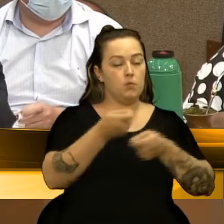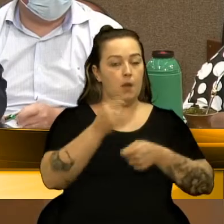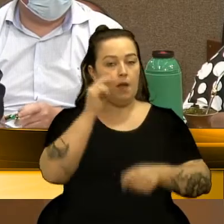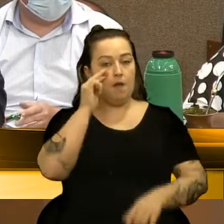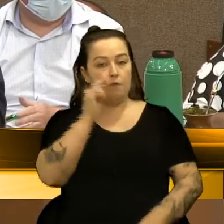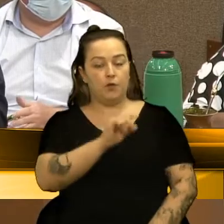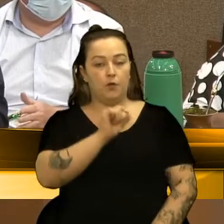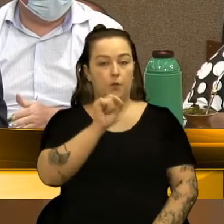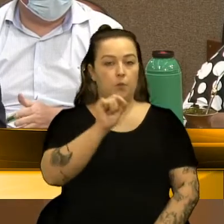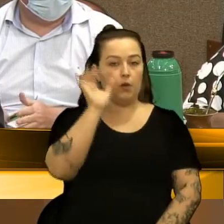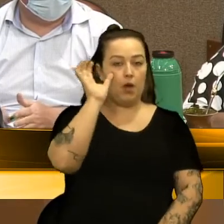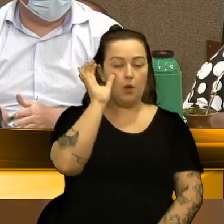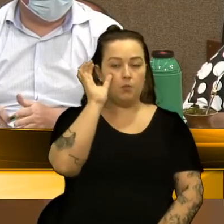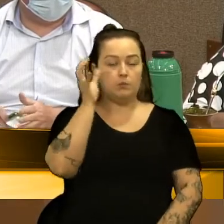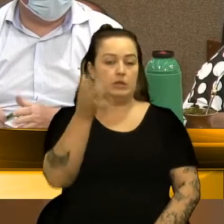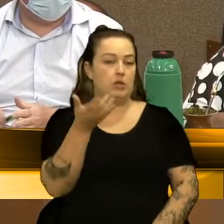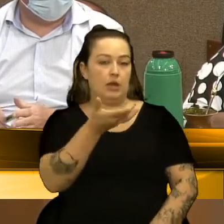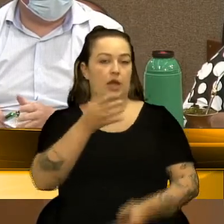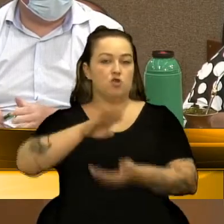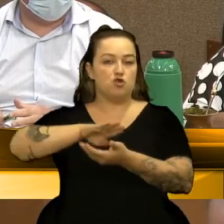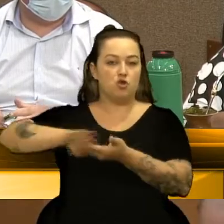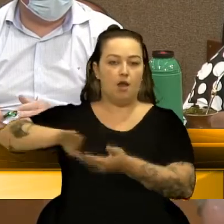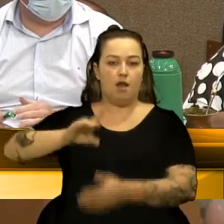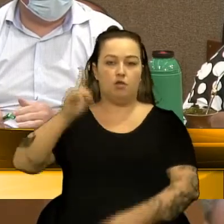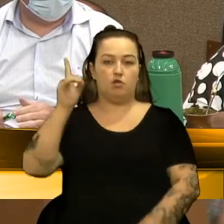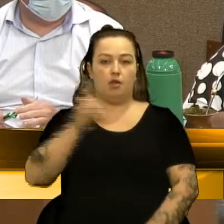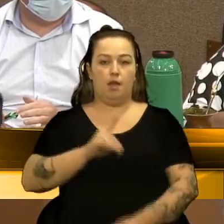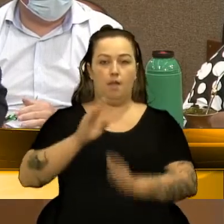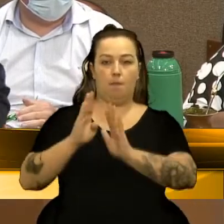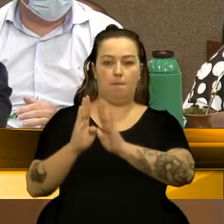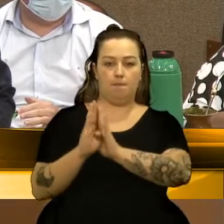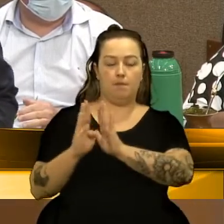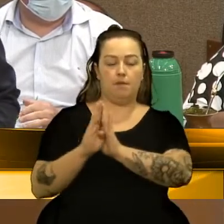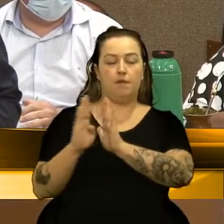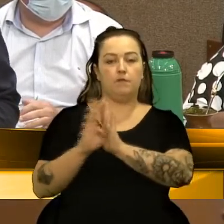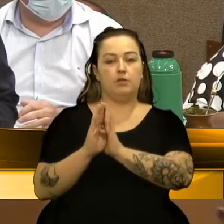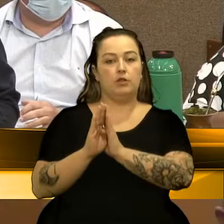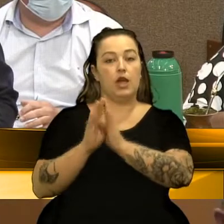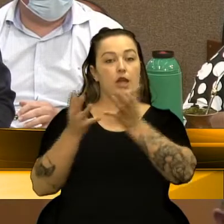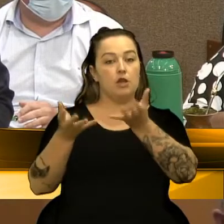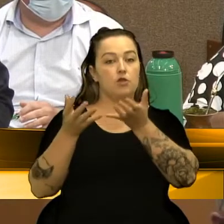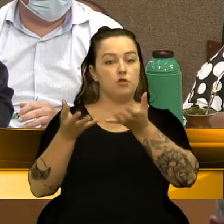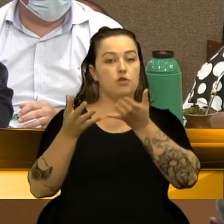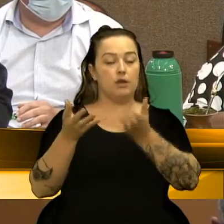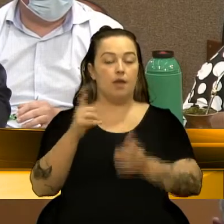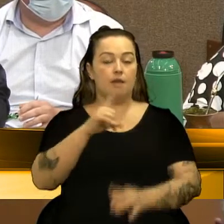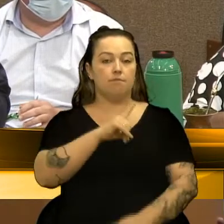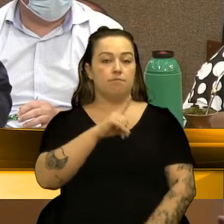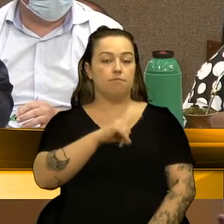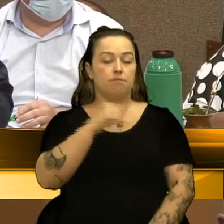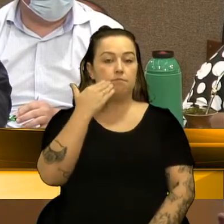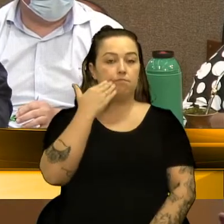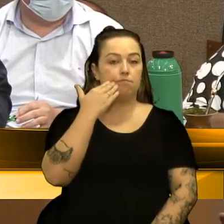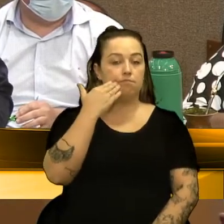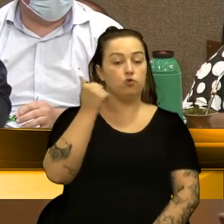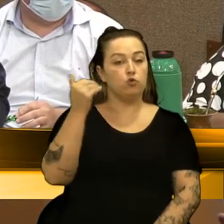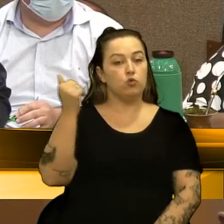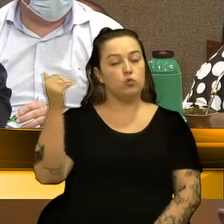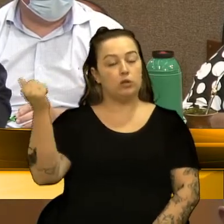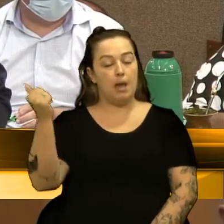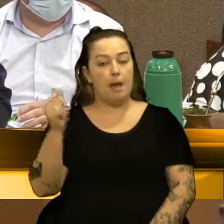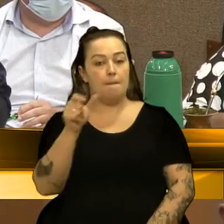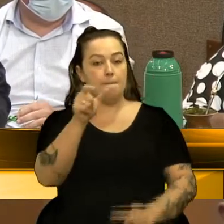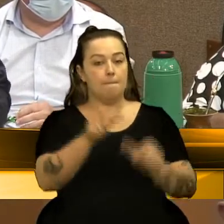Ninguém aqui quer tirar direito. A gente quer, com certeza, é que nós tenhamos sucesso para que o usuário do